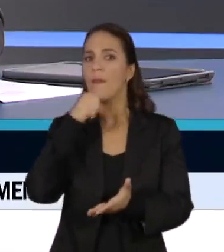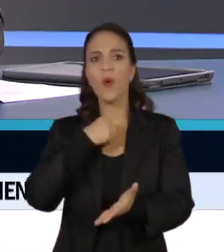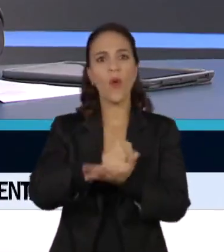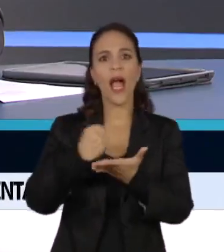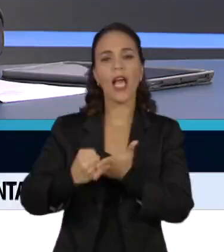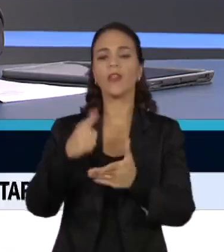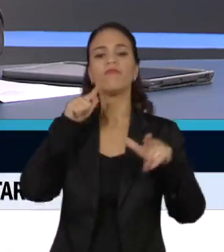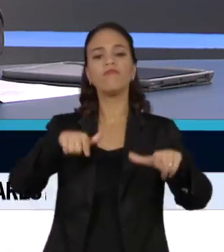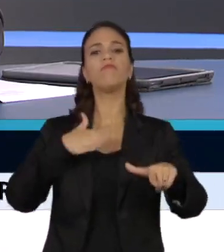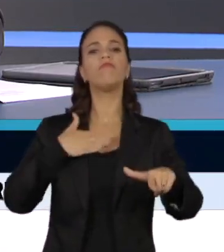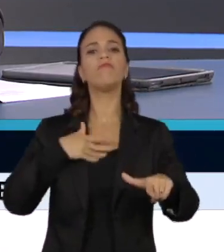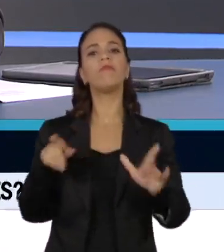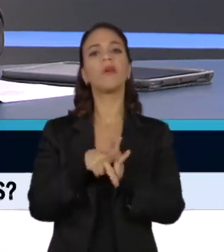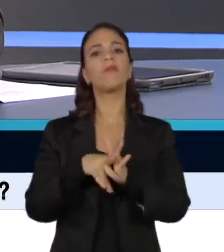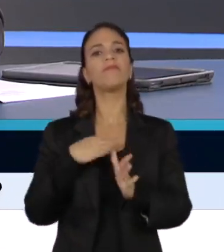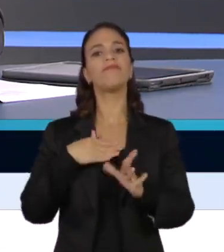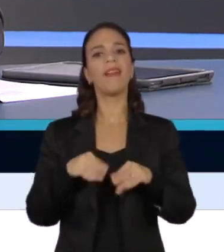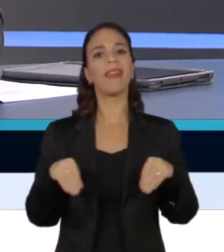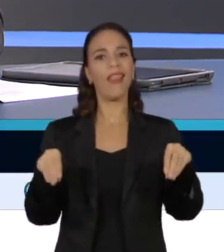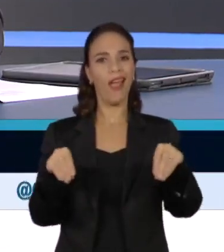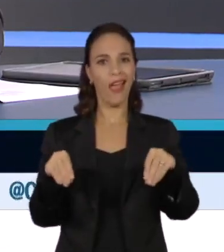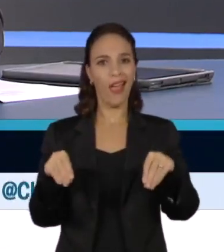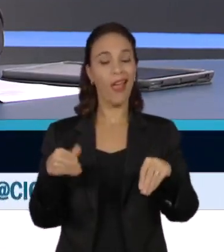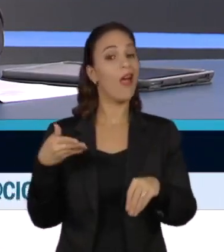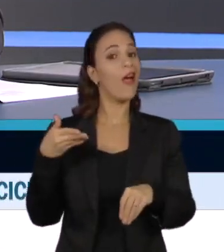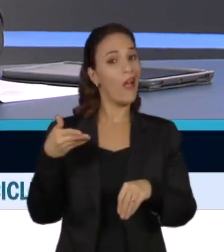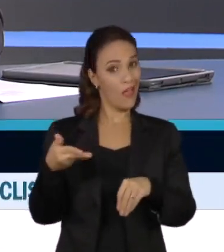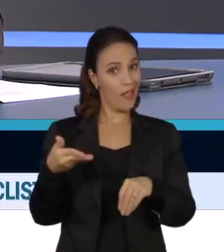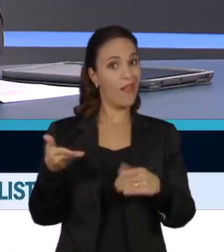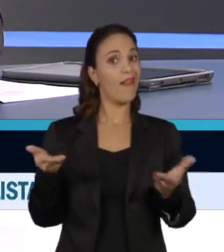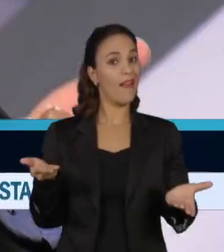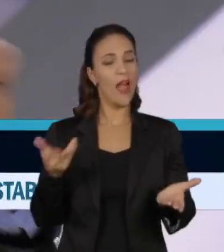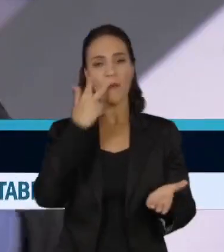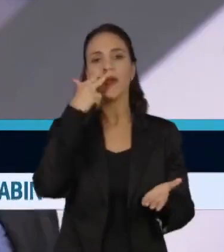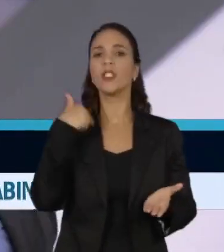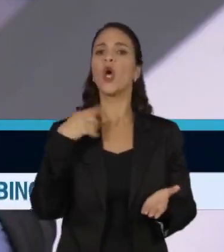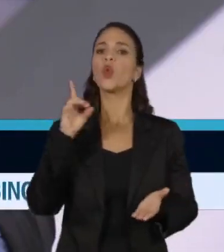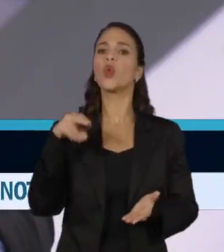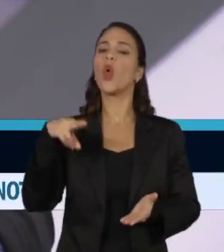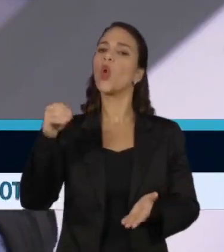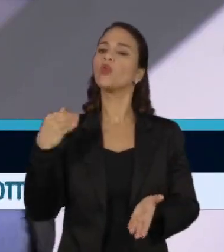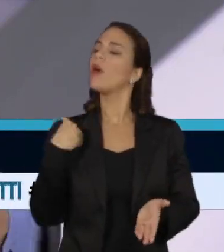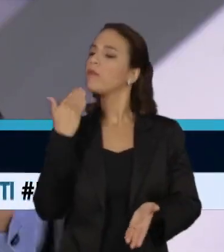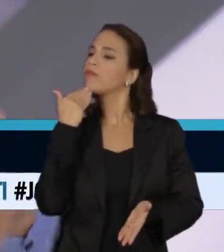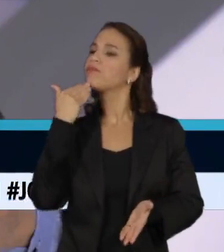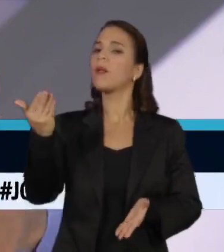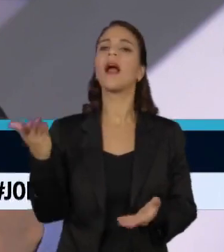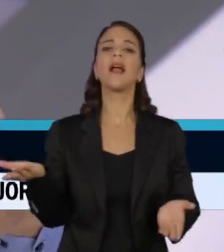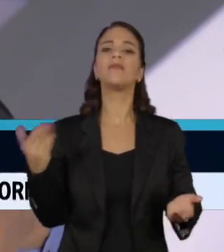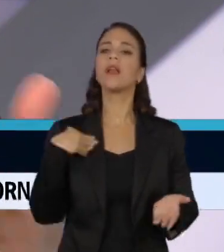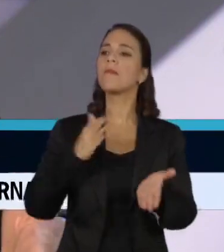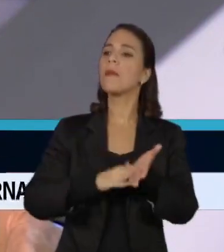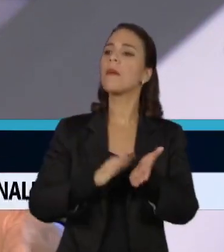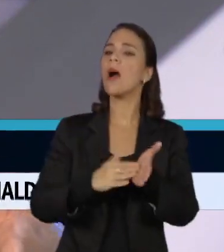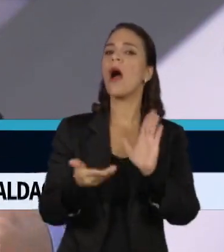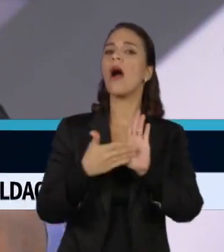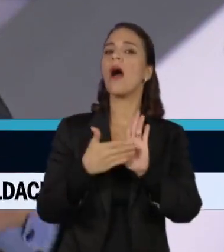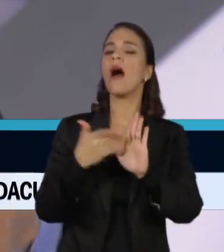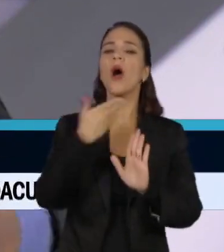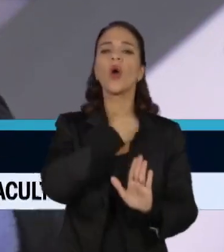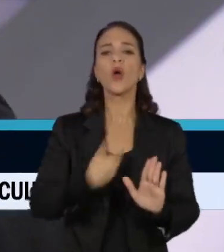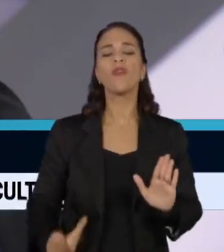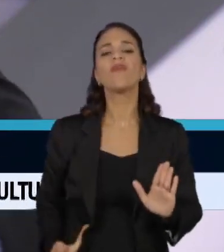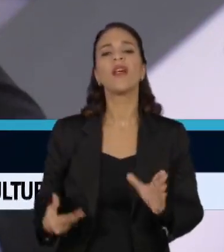já faço uma formalização qualquer e com isso eu já passo a ser dono do patrimônio e venho solicitar reivindicações do Estado